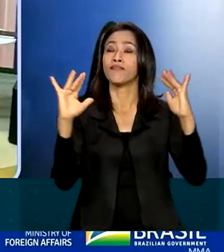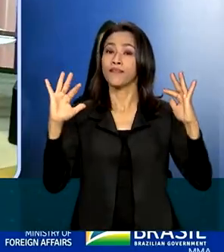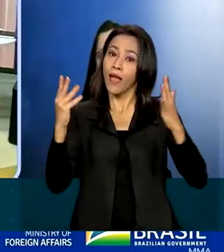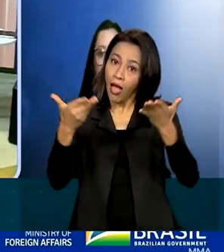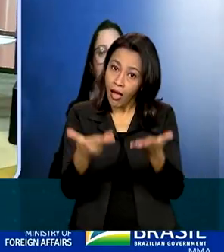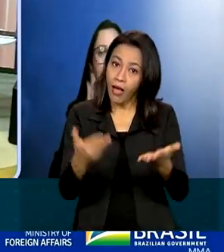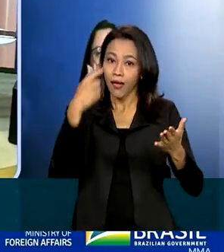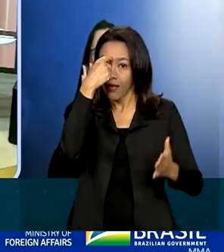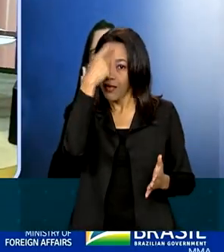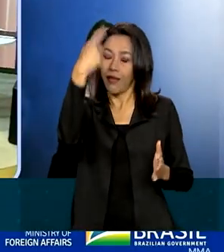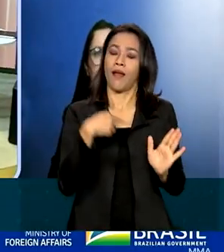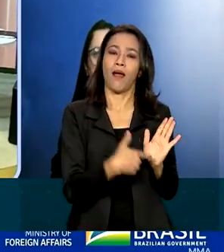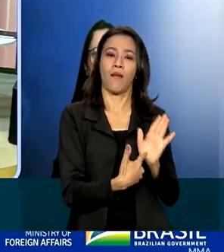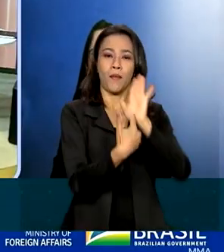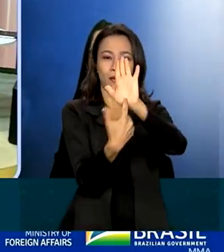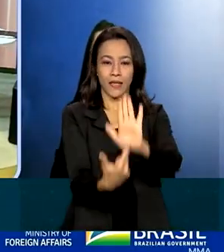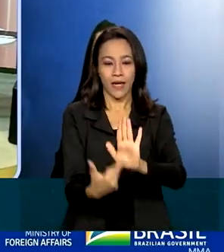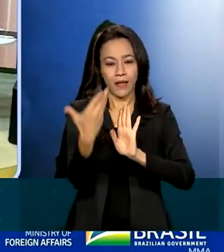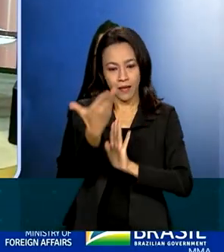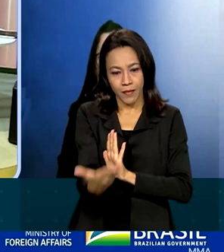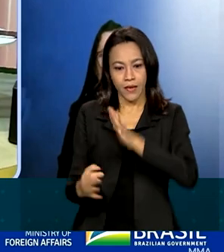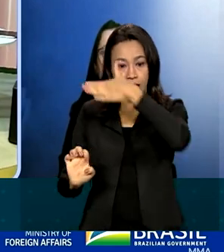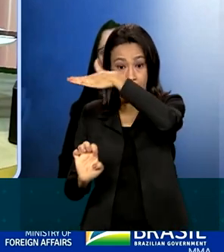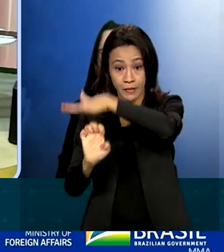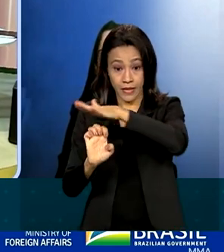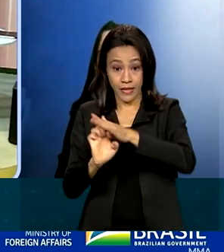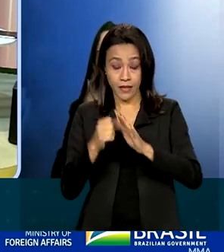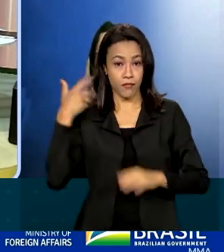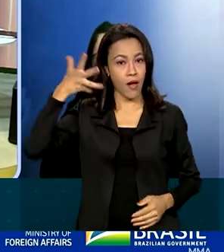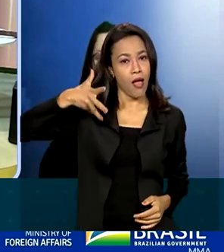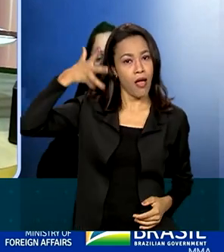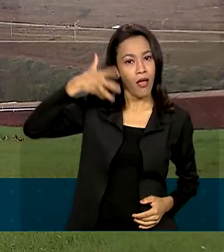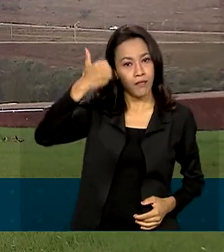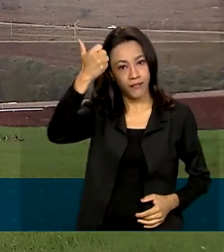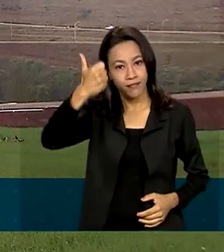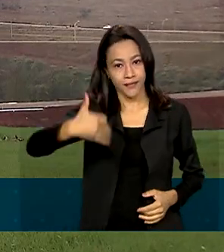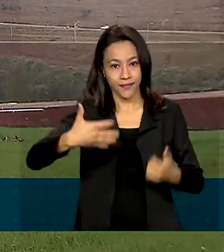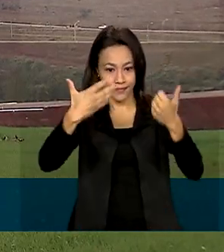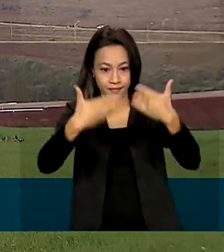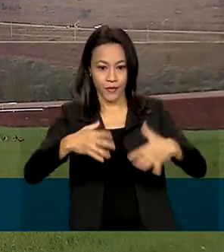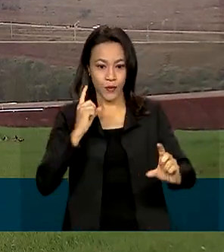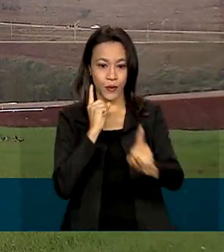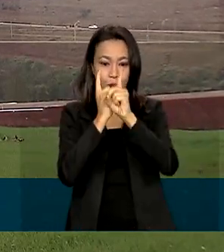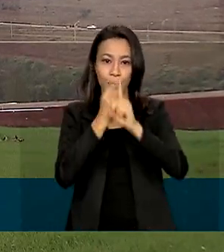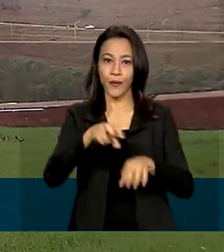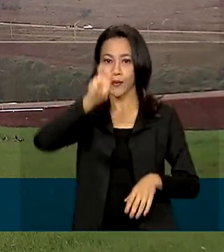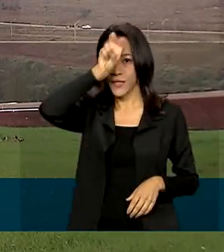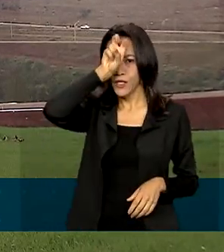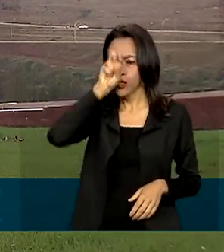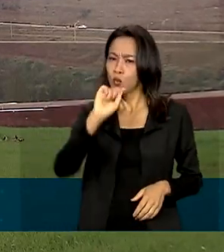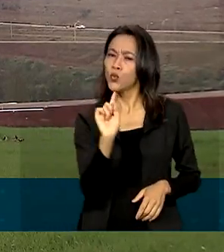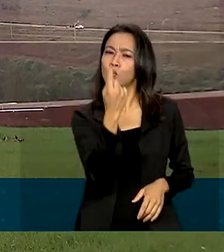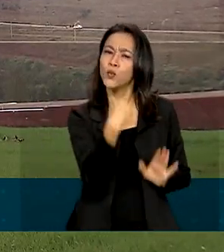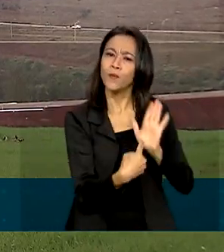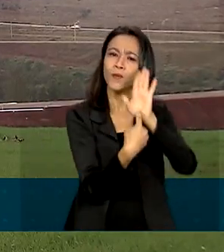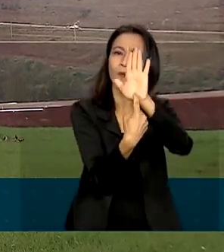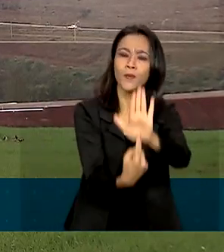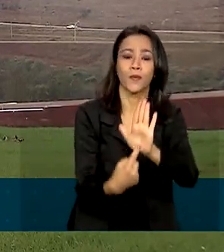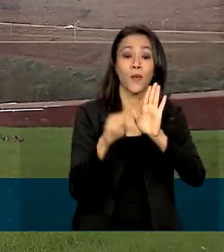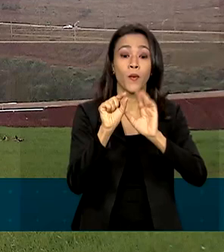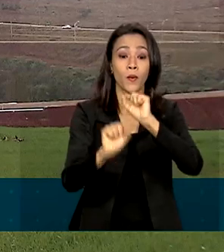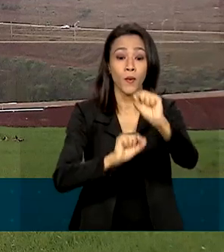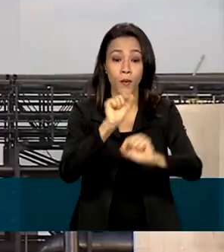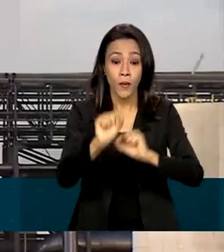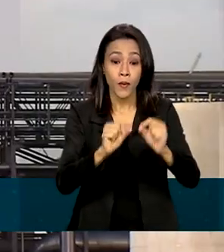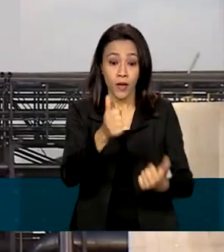a ideia apresentada pela Embrapi em um painel na COP27. Um dos pontos apresentados foi o investimento